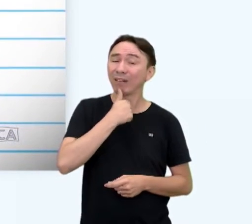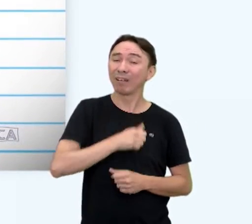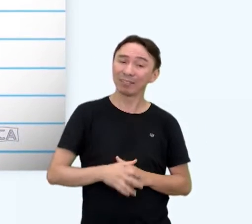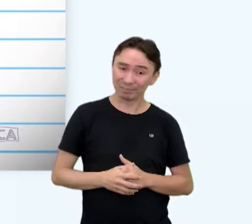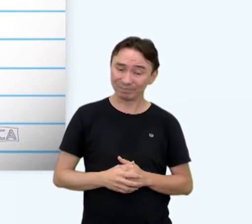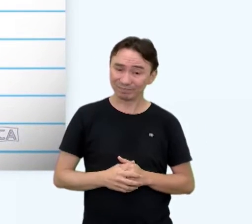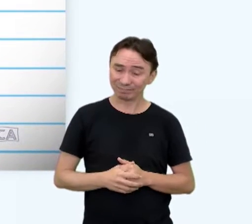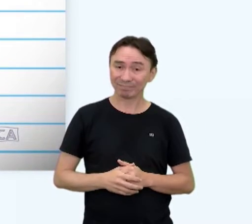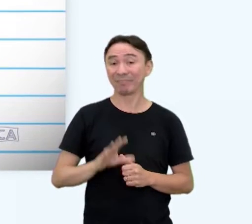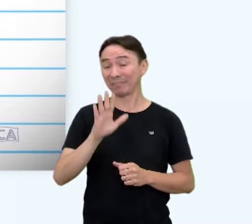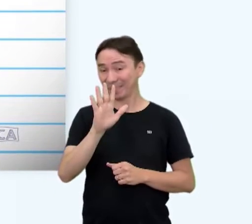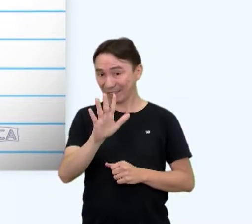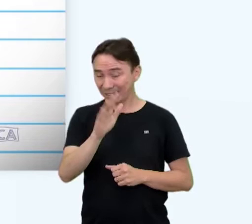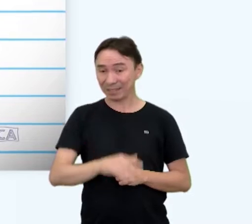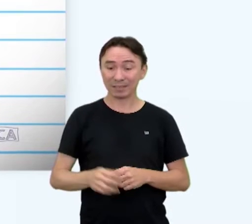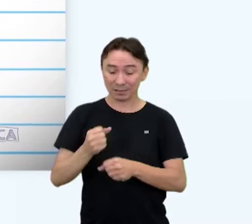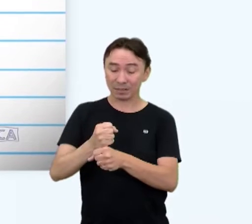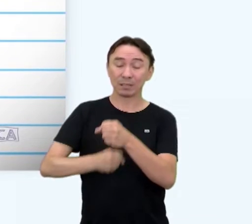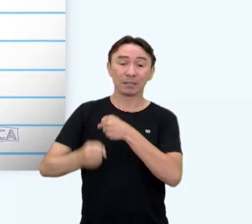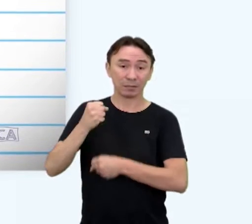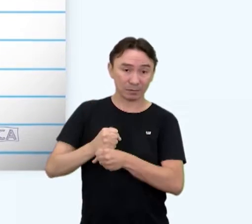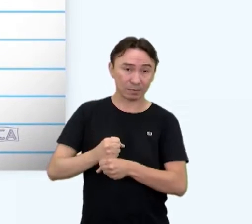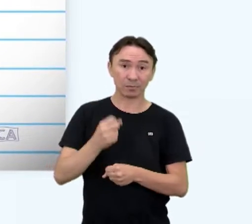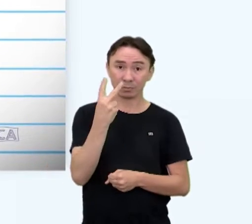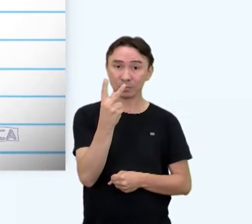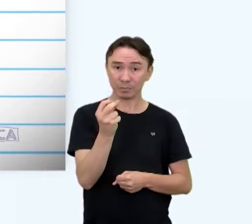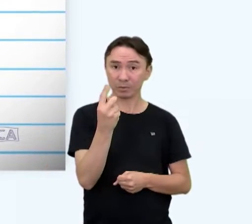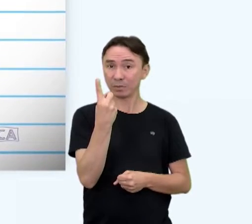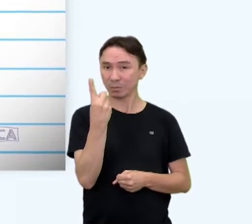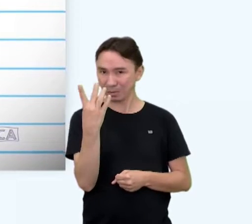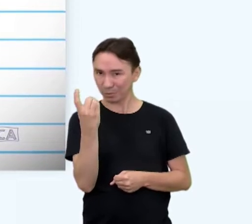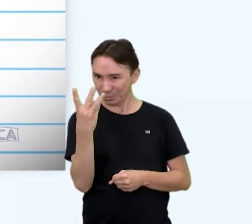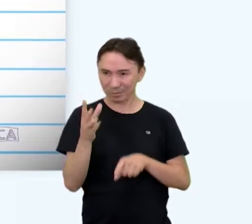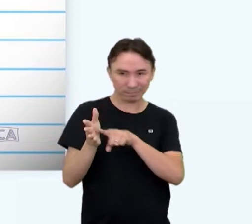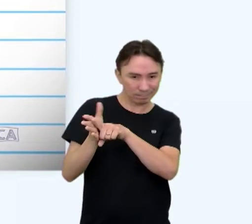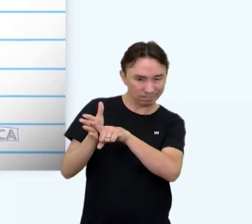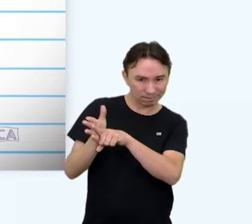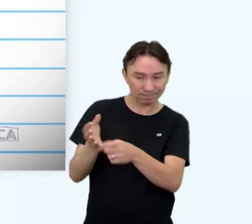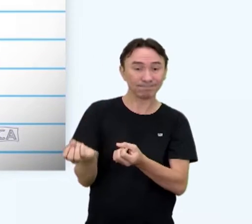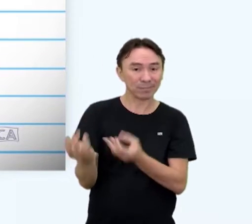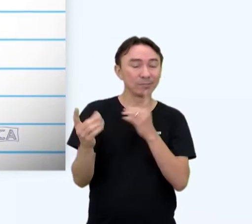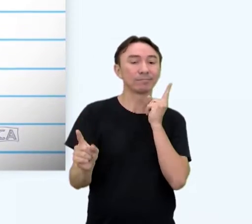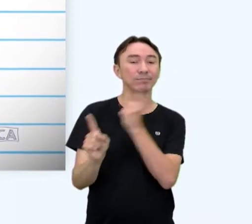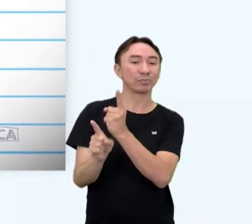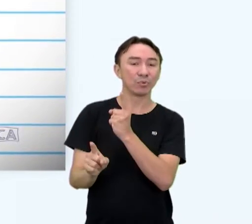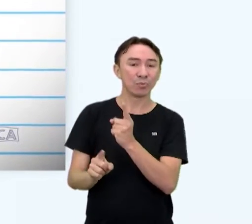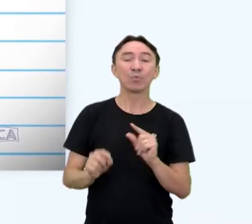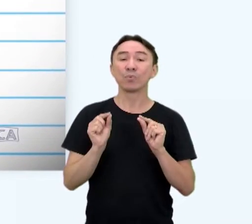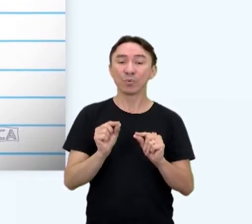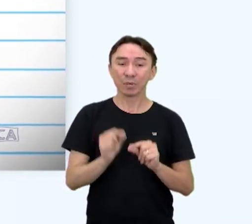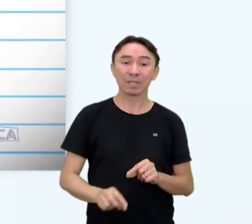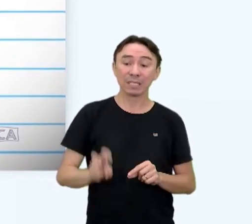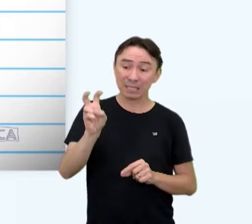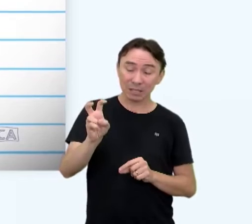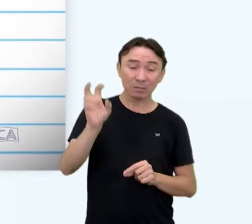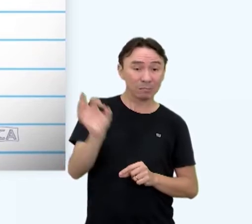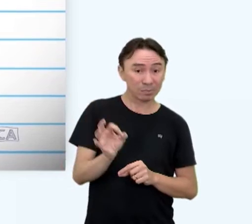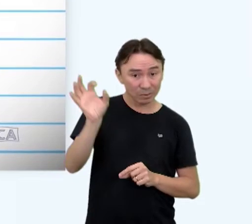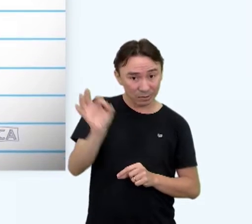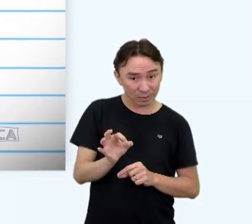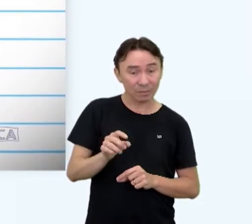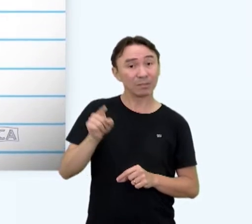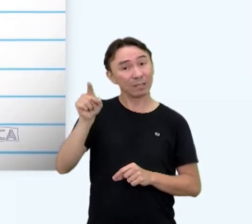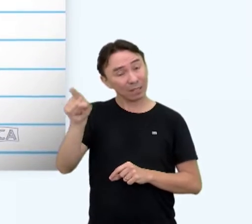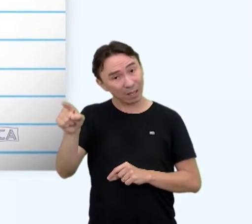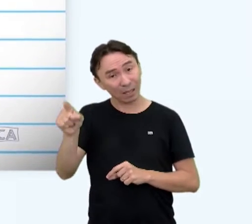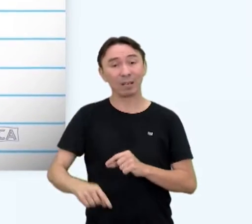Dados do Censo Escolar de 2014 revelam, por exemplo, que apenas 5% das escolas da área rural contam com